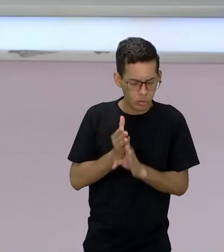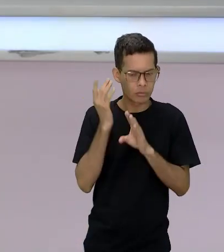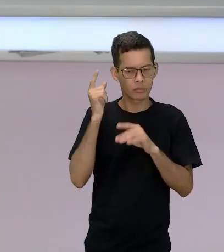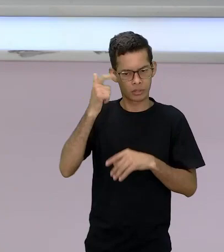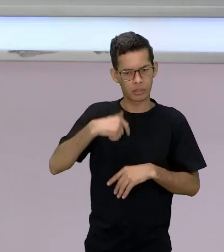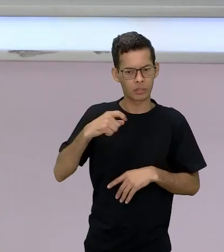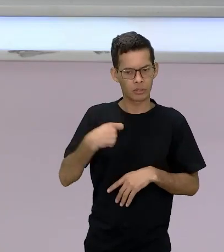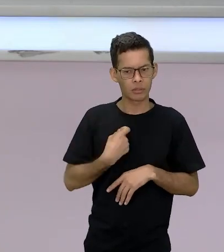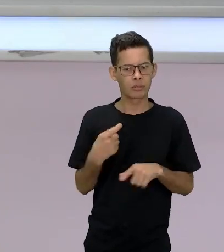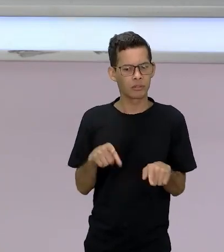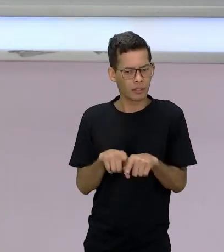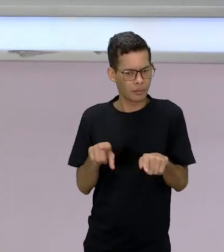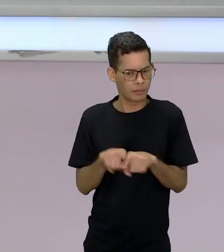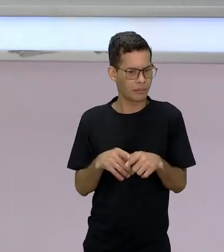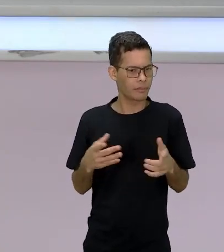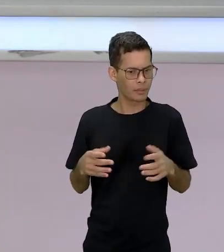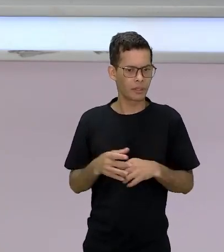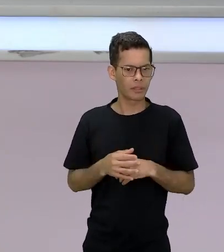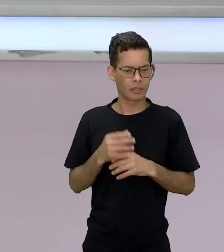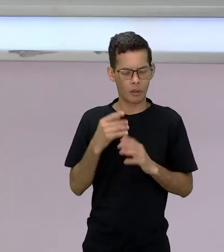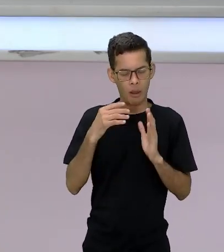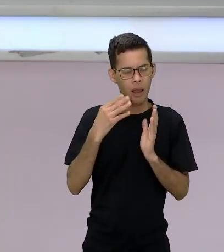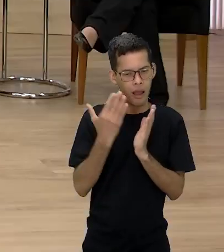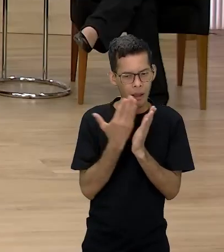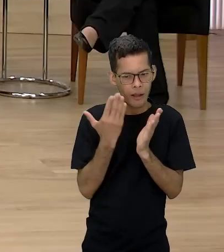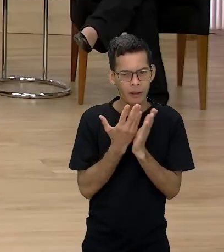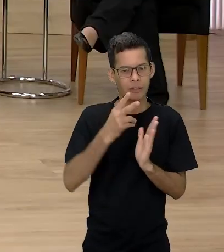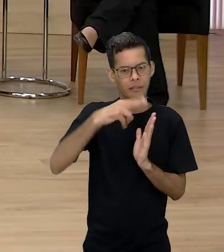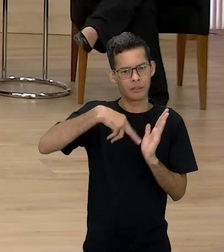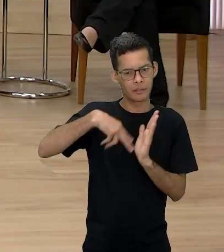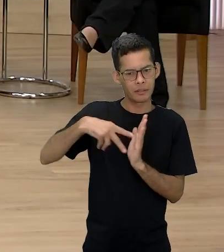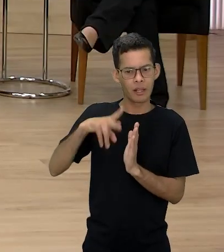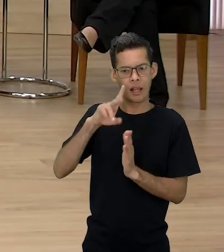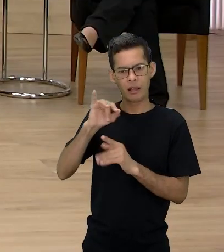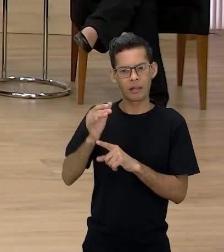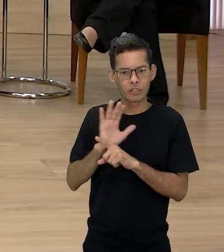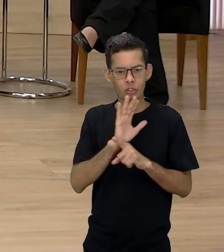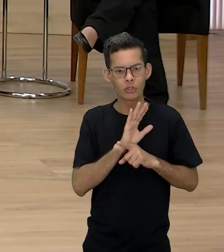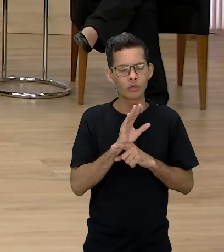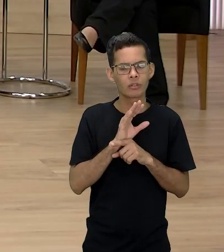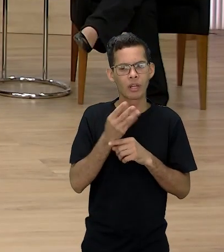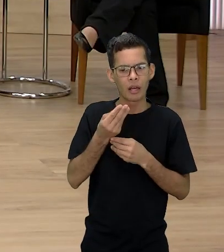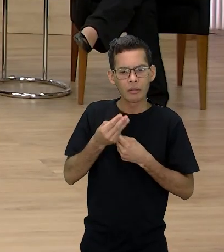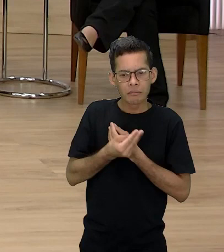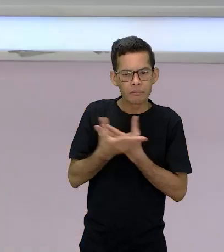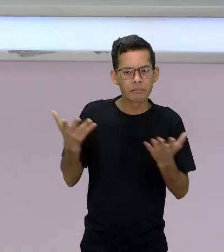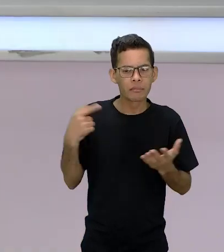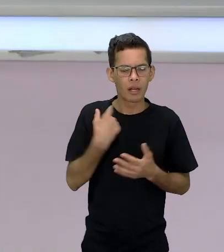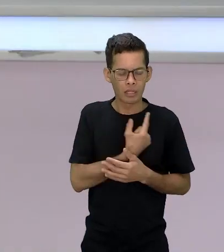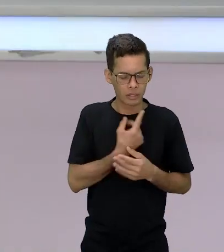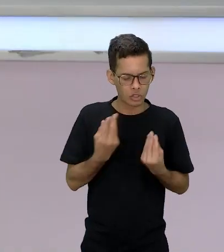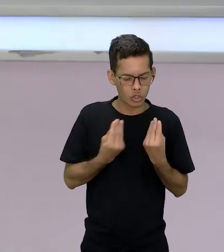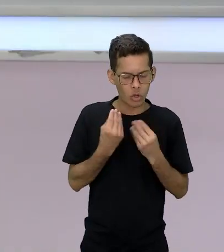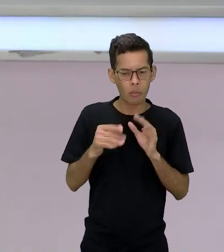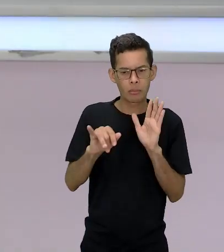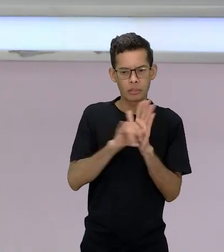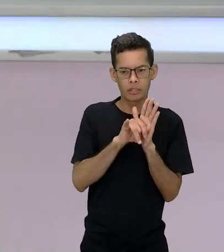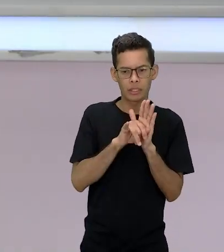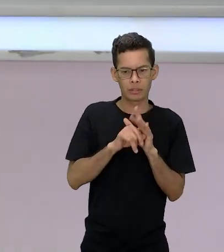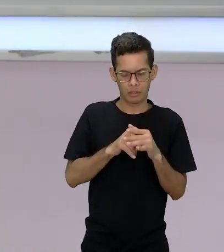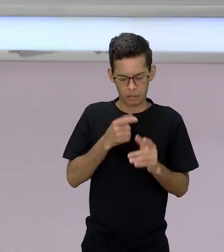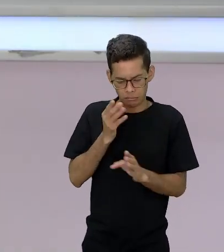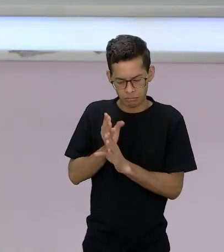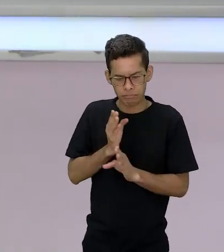leituras, a obra e esse compartilhar ajudam muito para a descoberta dessa identidade. A